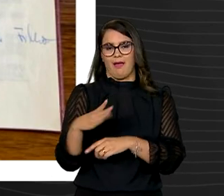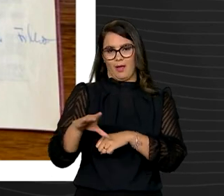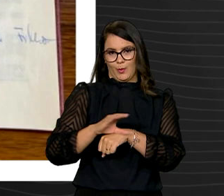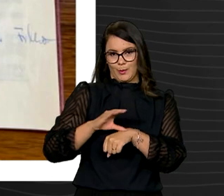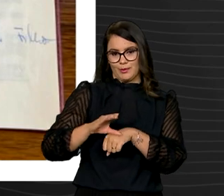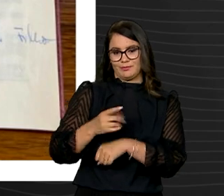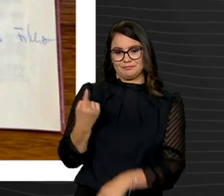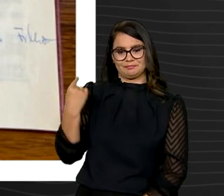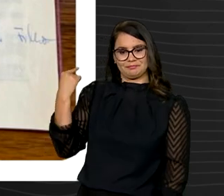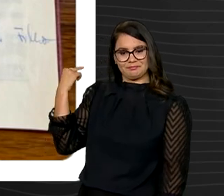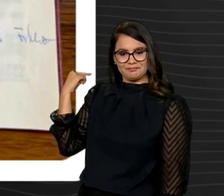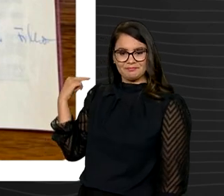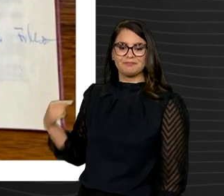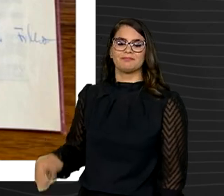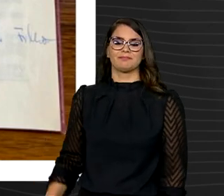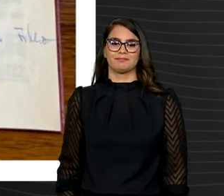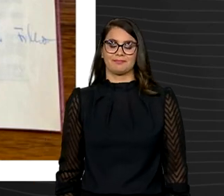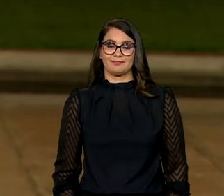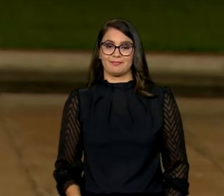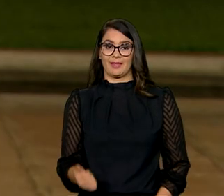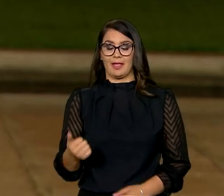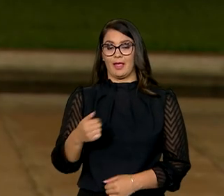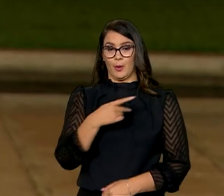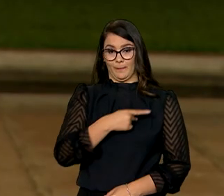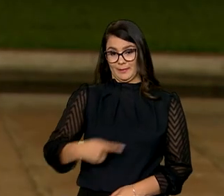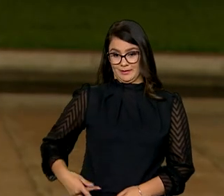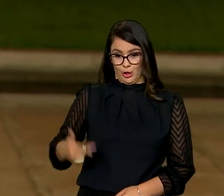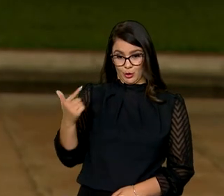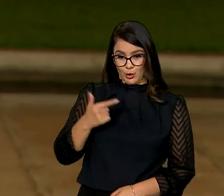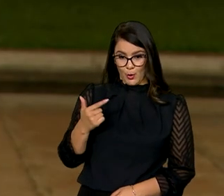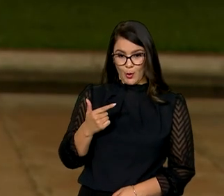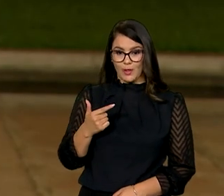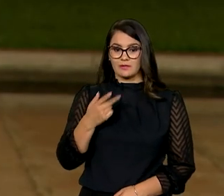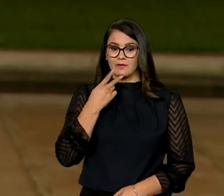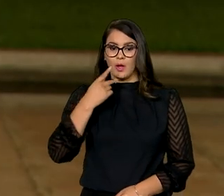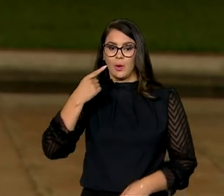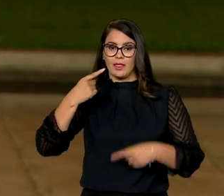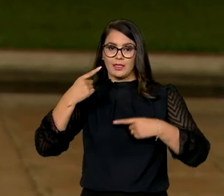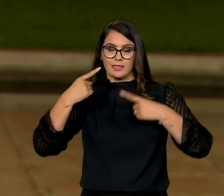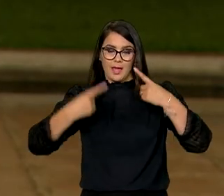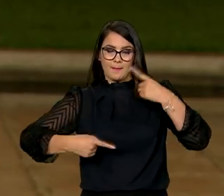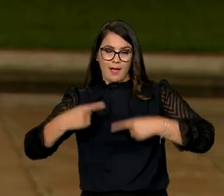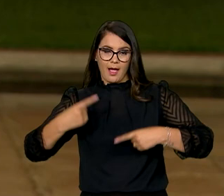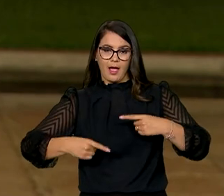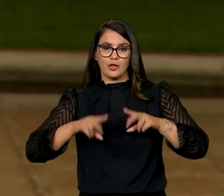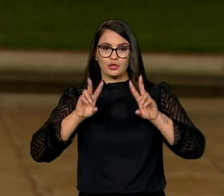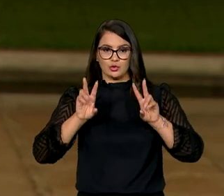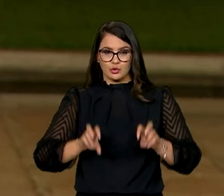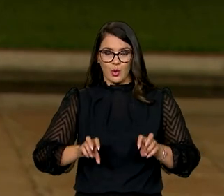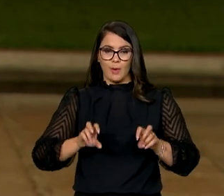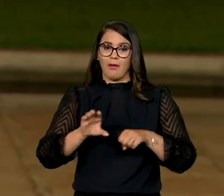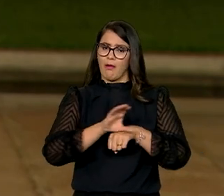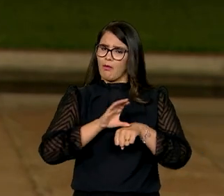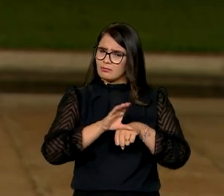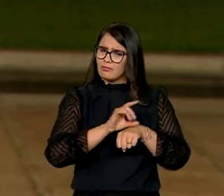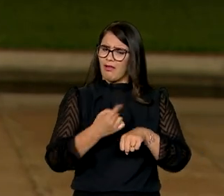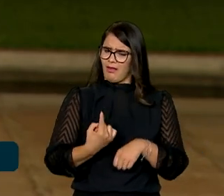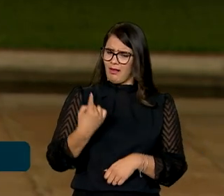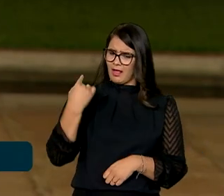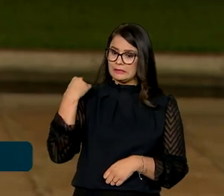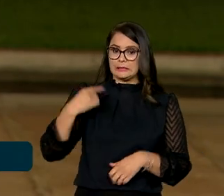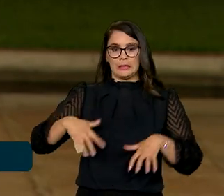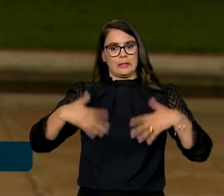daquele momento. E o vice-presidente também lembrou que os debates em torno da Constituição, eles eram muito